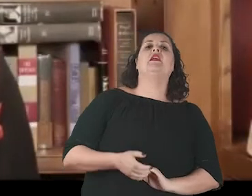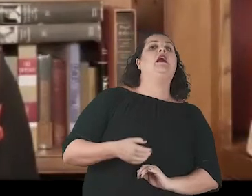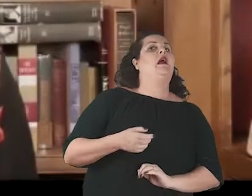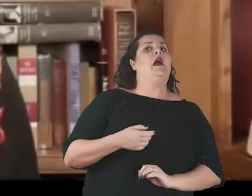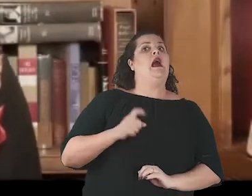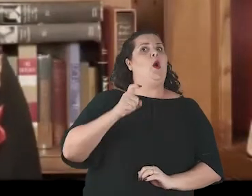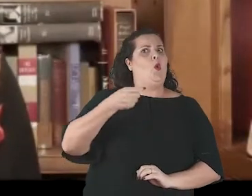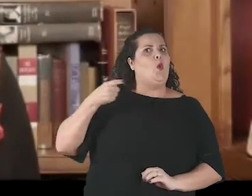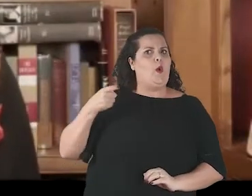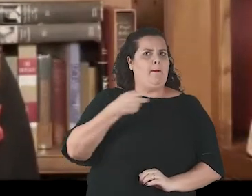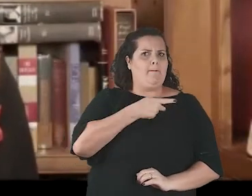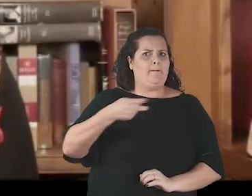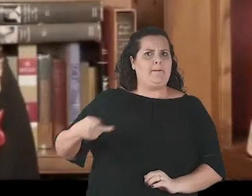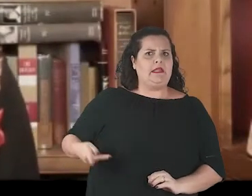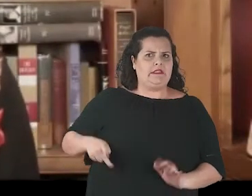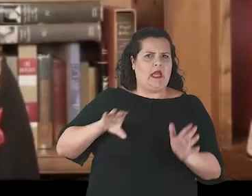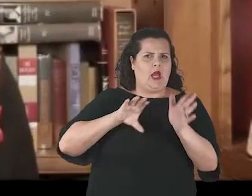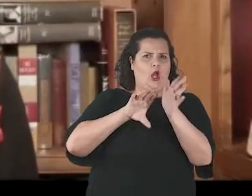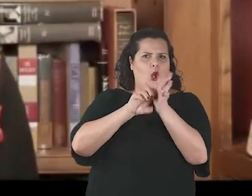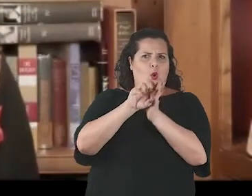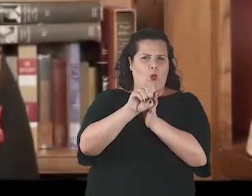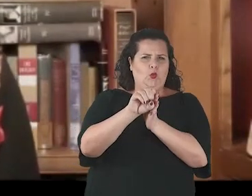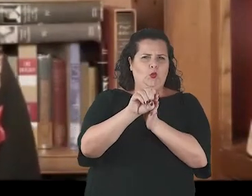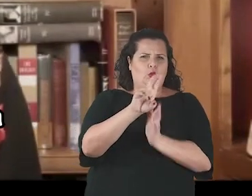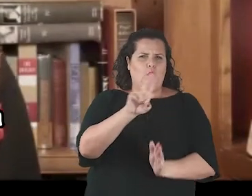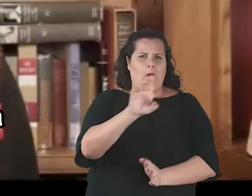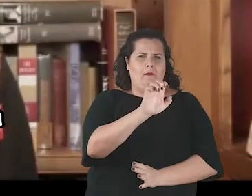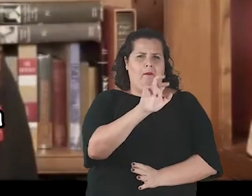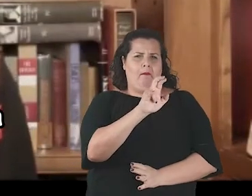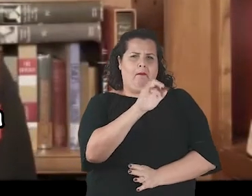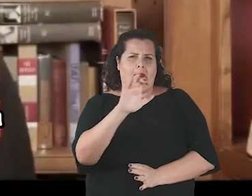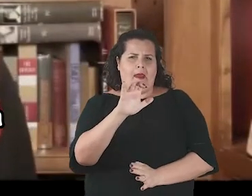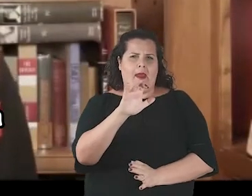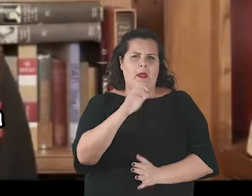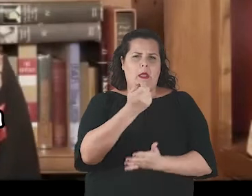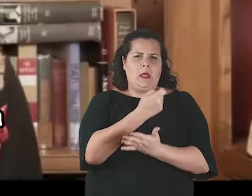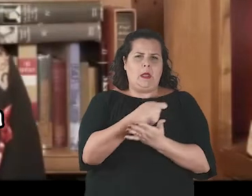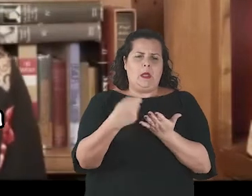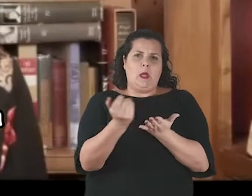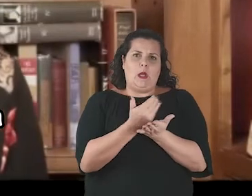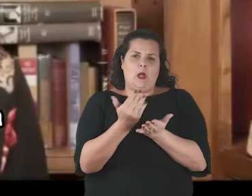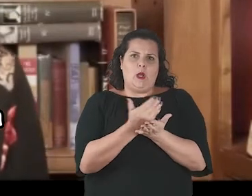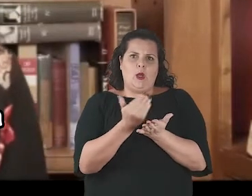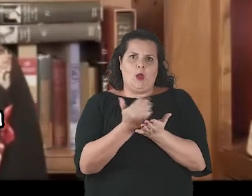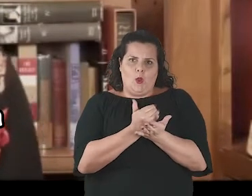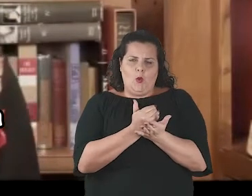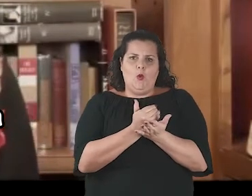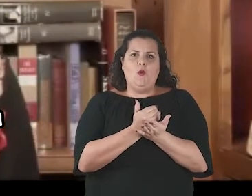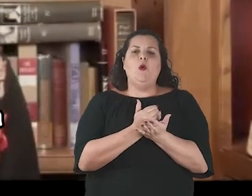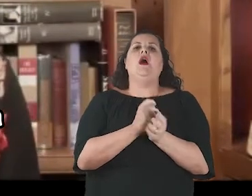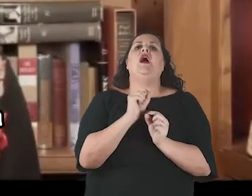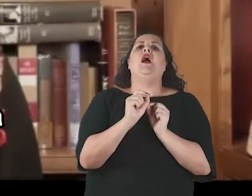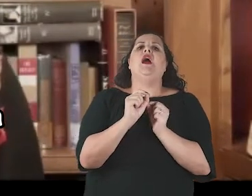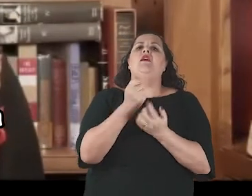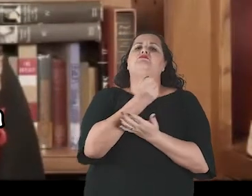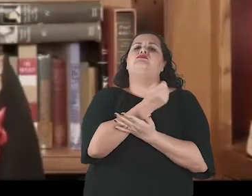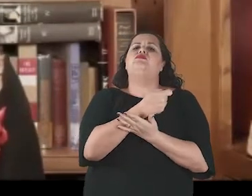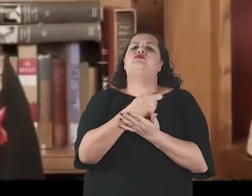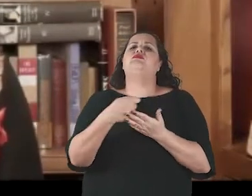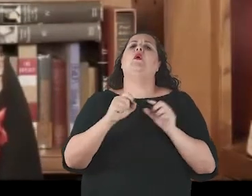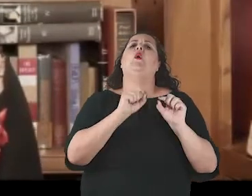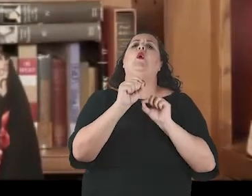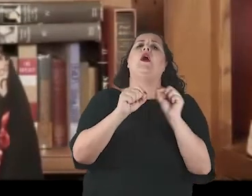O antigo CEO do Google, Eric Schmidt, escreveu na primeira página de seu livro de